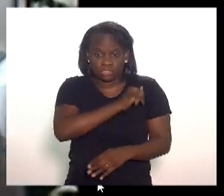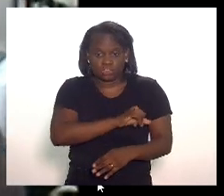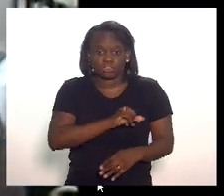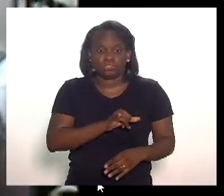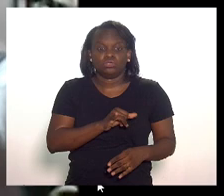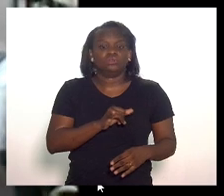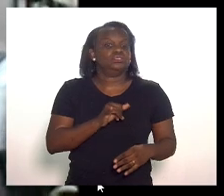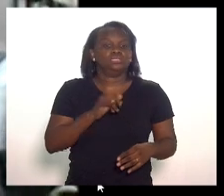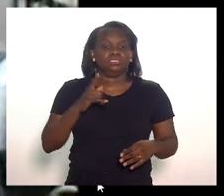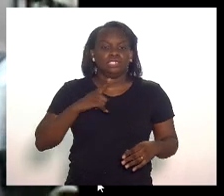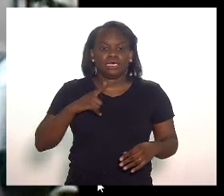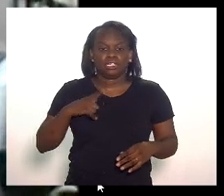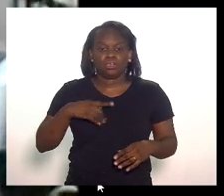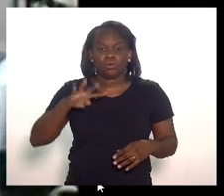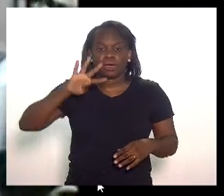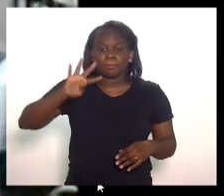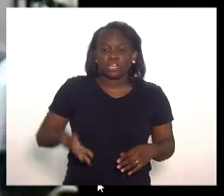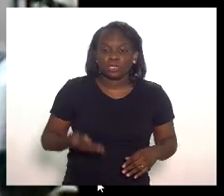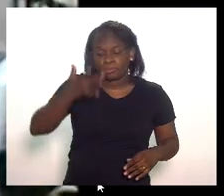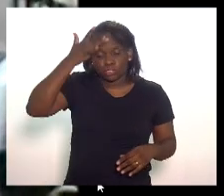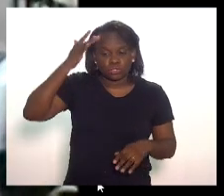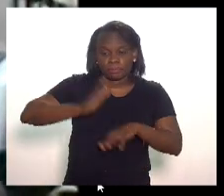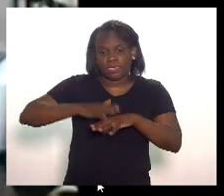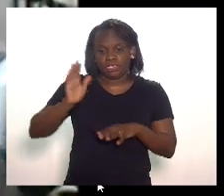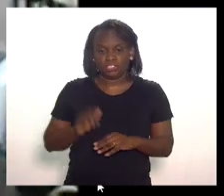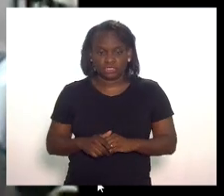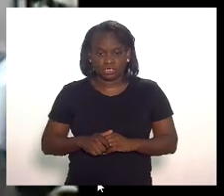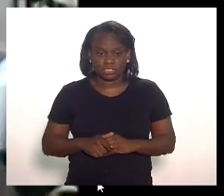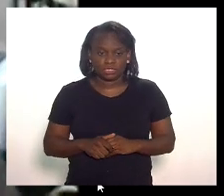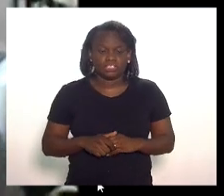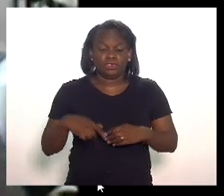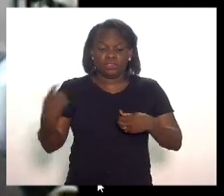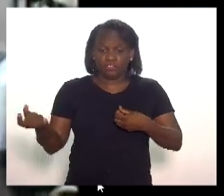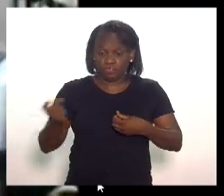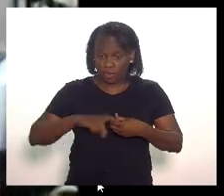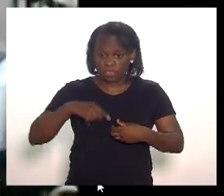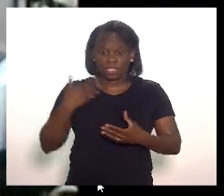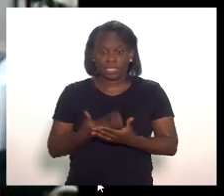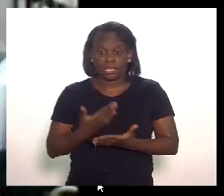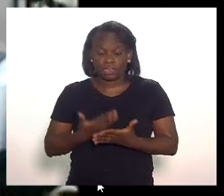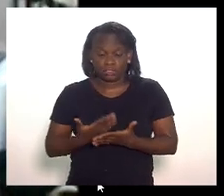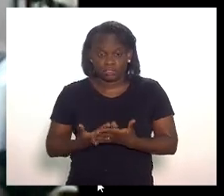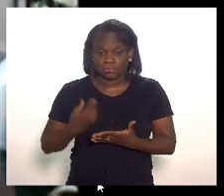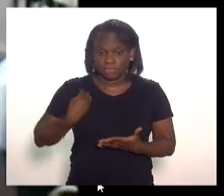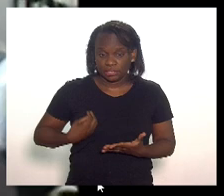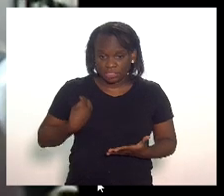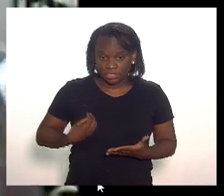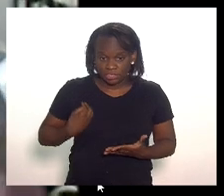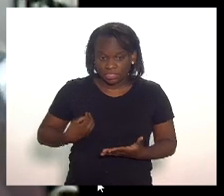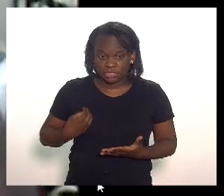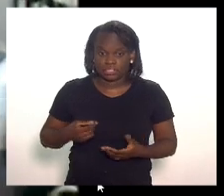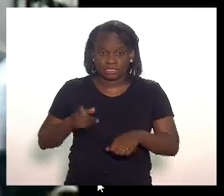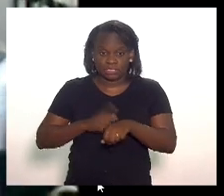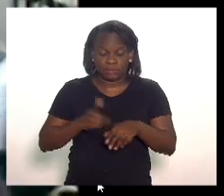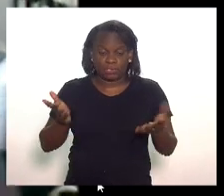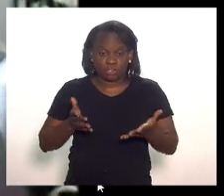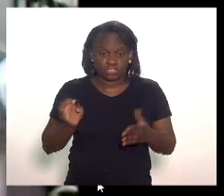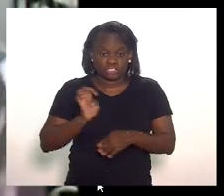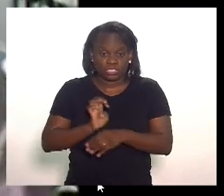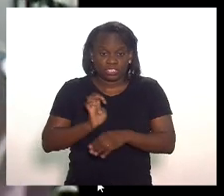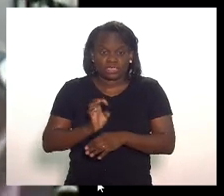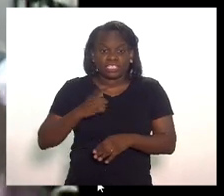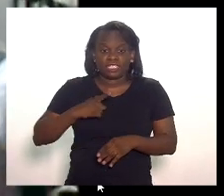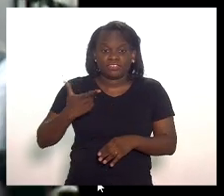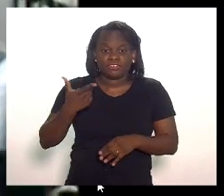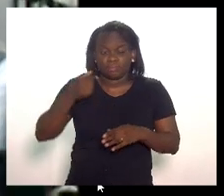movimenta mais de 4 milhões de pessoas a retomada das aulas presenciais num momento onde o estado está com mais